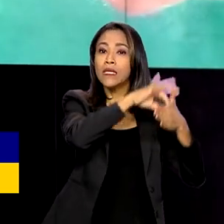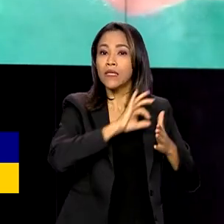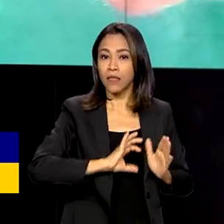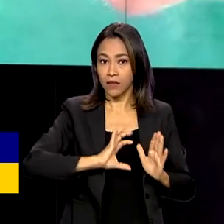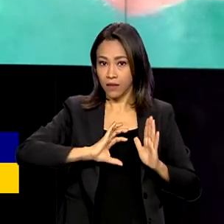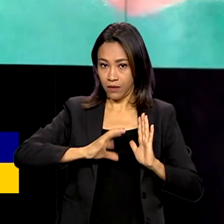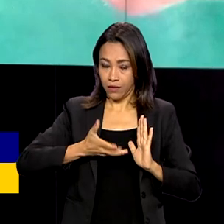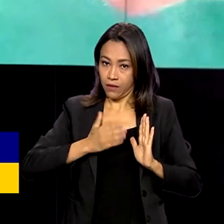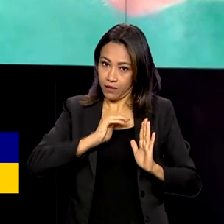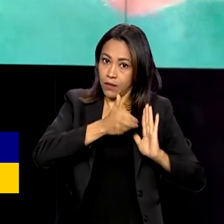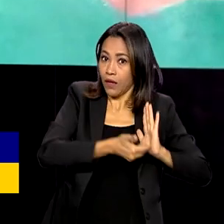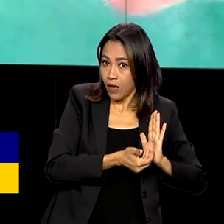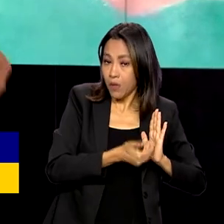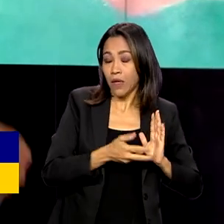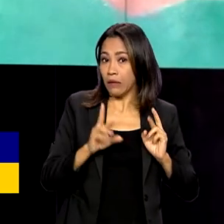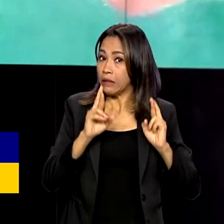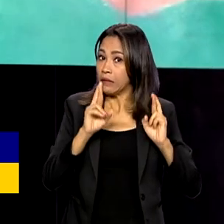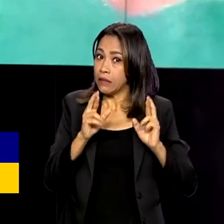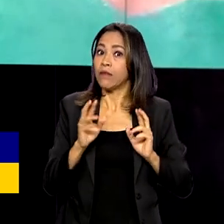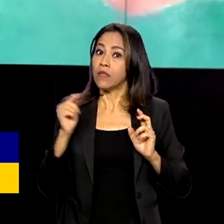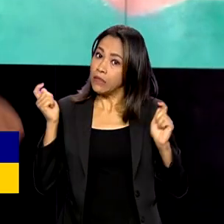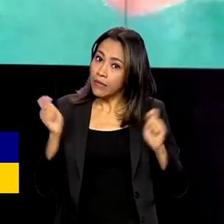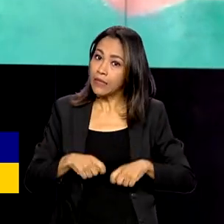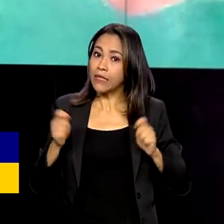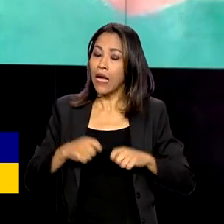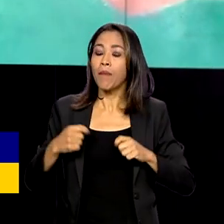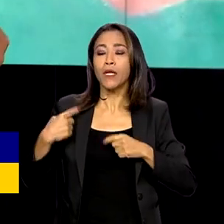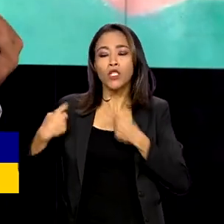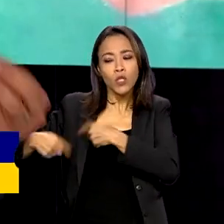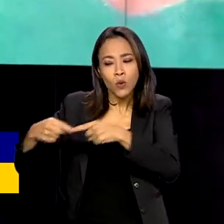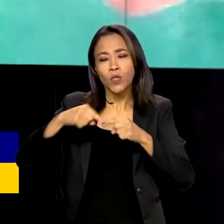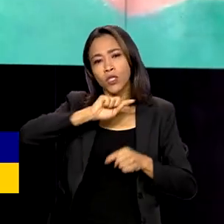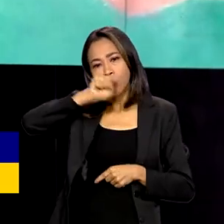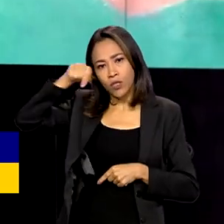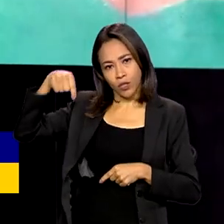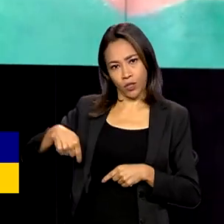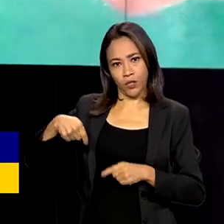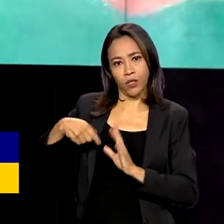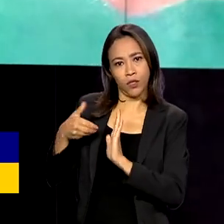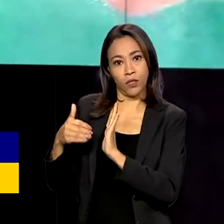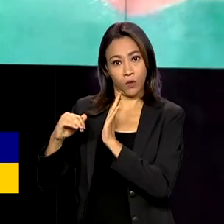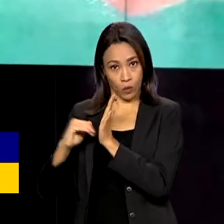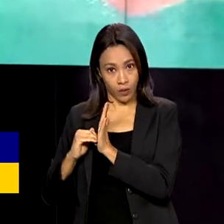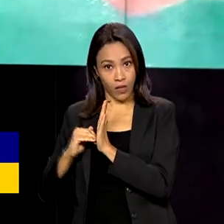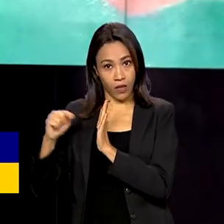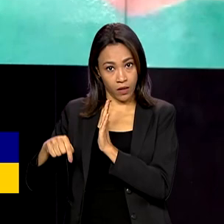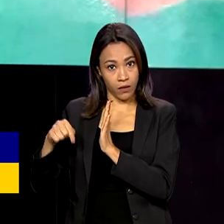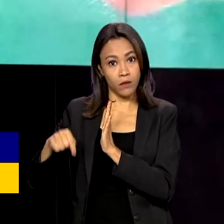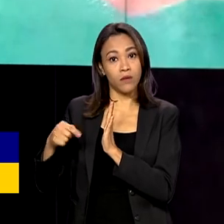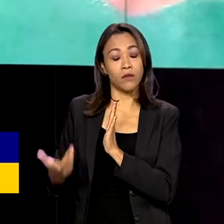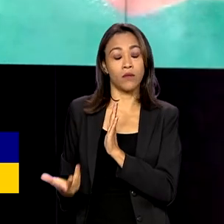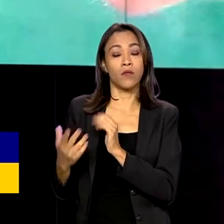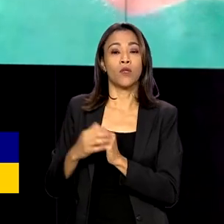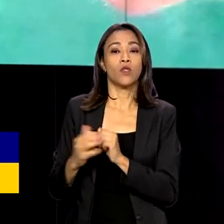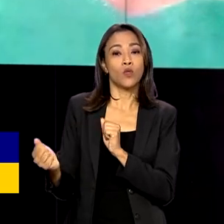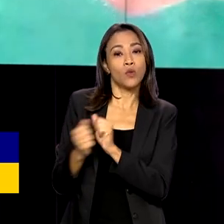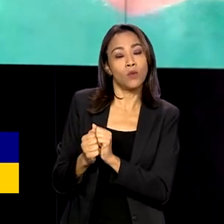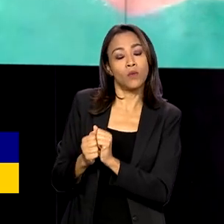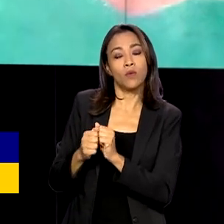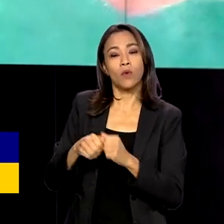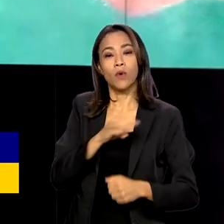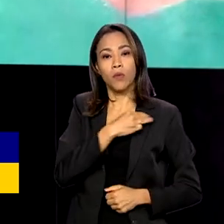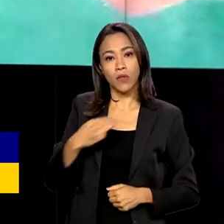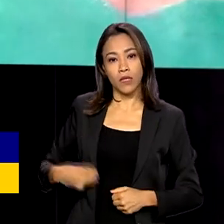no Senado, temos mais espaço no diálogo, à disposição tanto do Ministério das Cidades quanto do Ministro da Casa Civil de poder